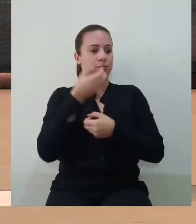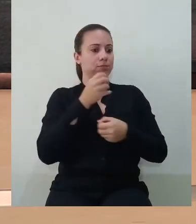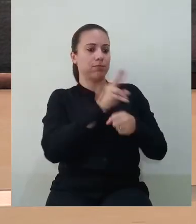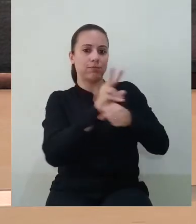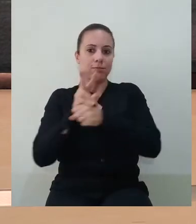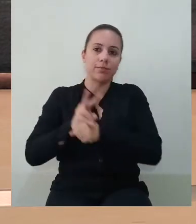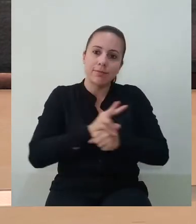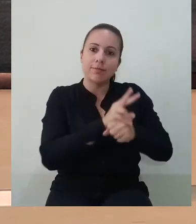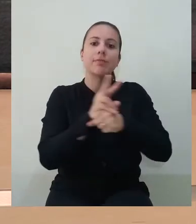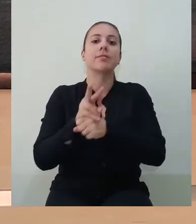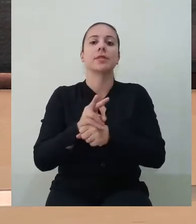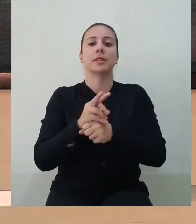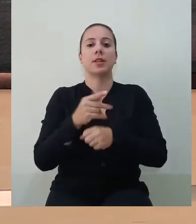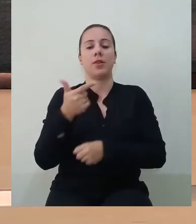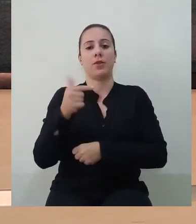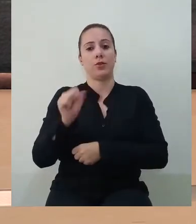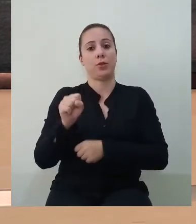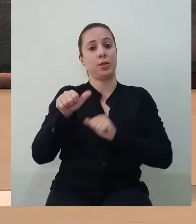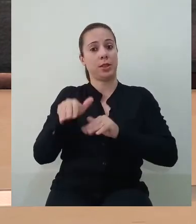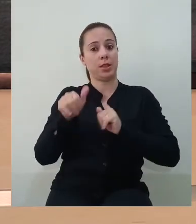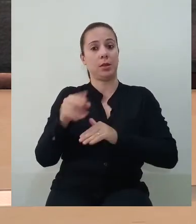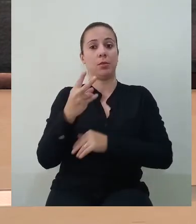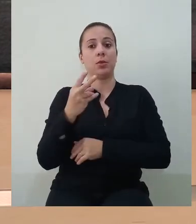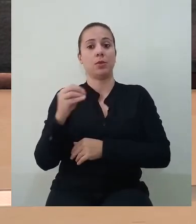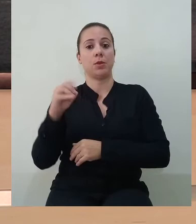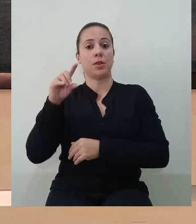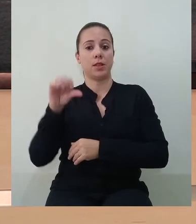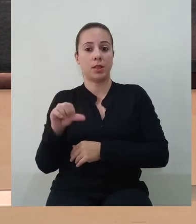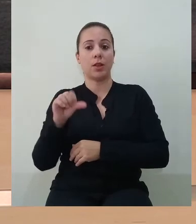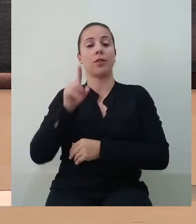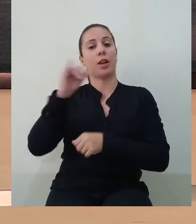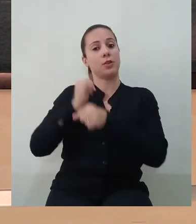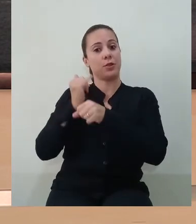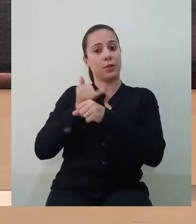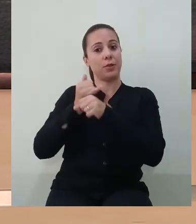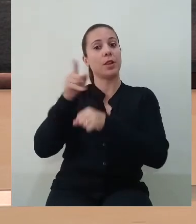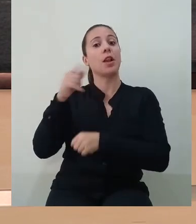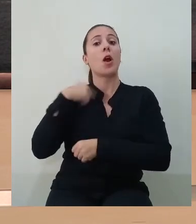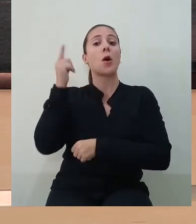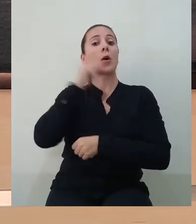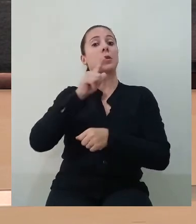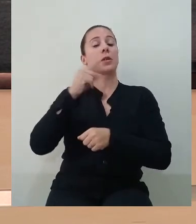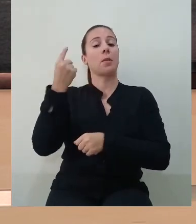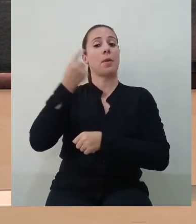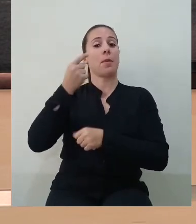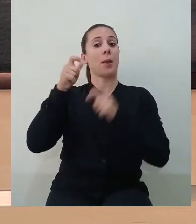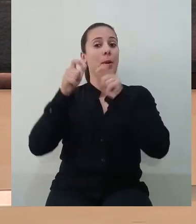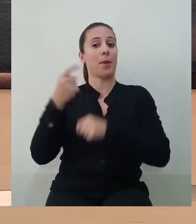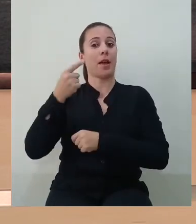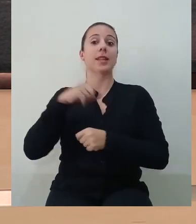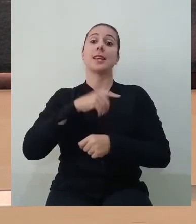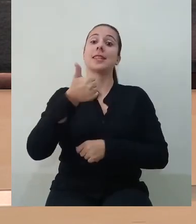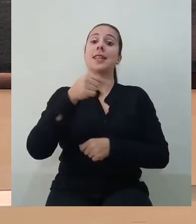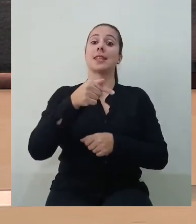Emergência, do nosso desafio de brigadas, fomos no dia 28 de setembro de 2019 em Joinville e conseguimos o primeiro lugar,